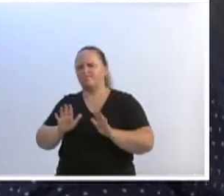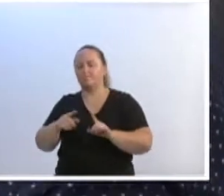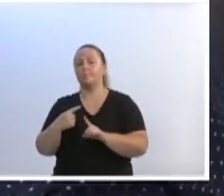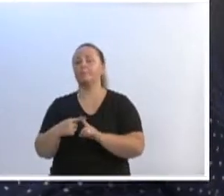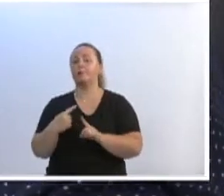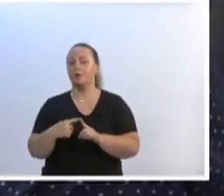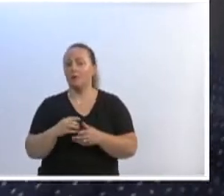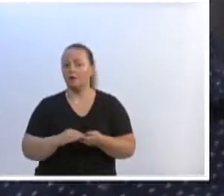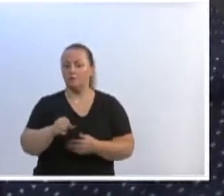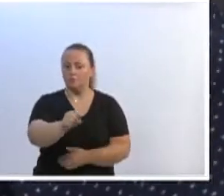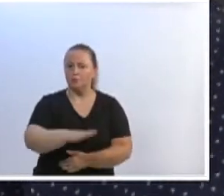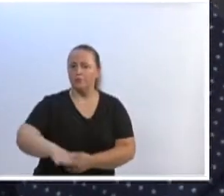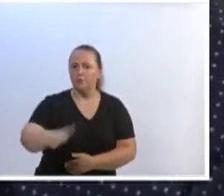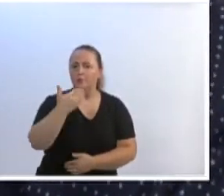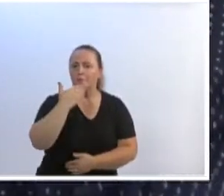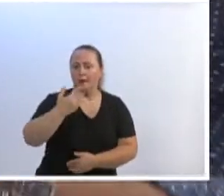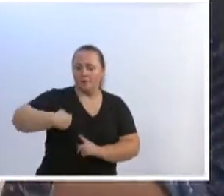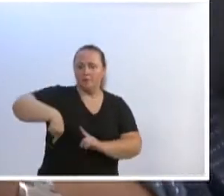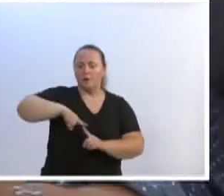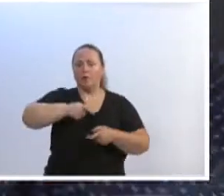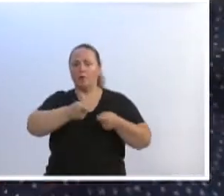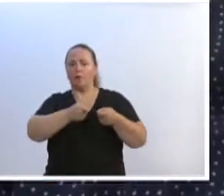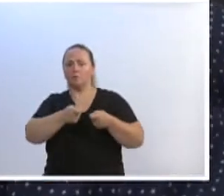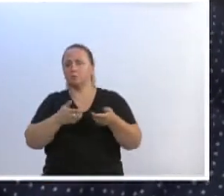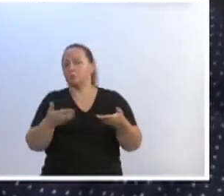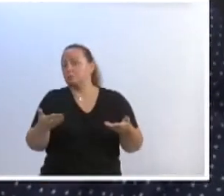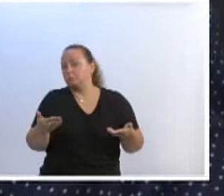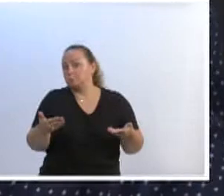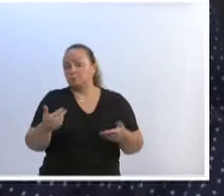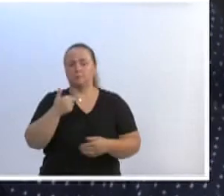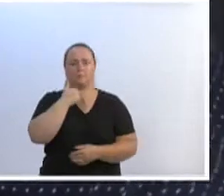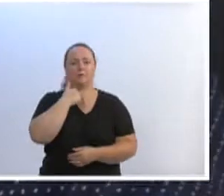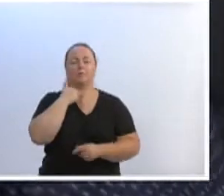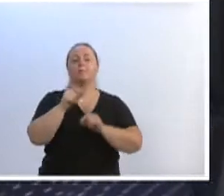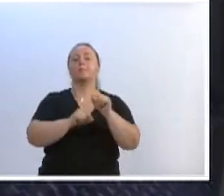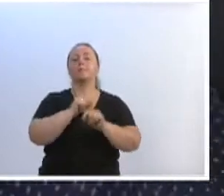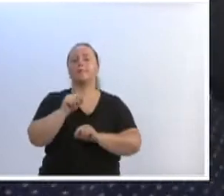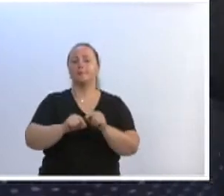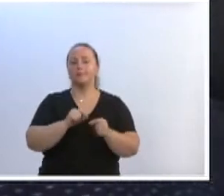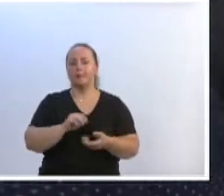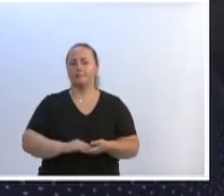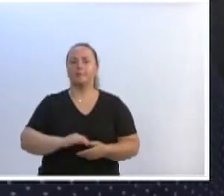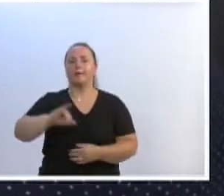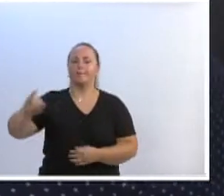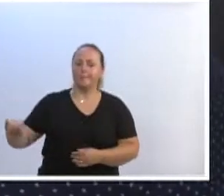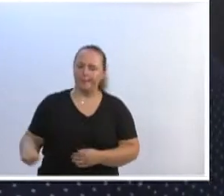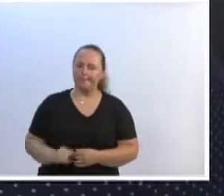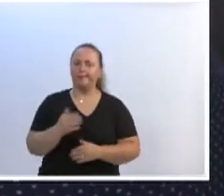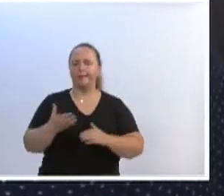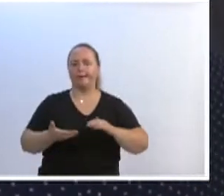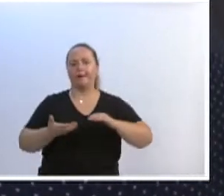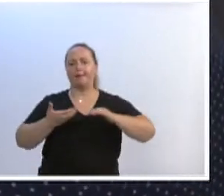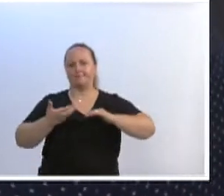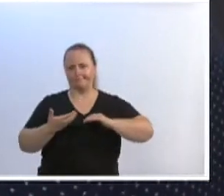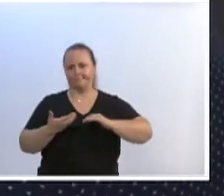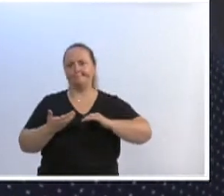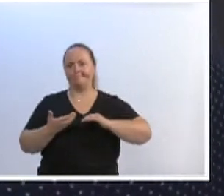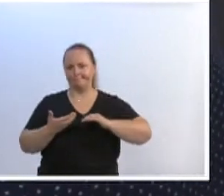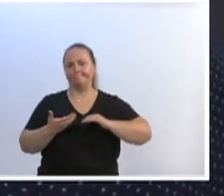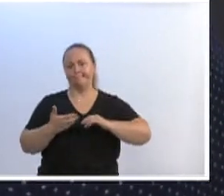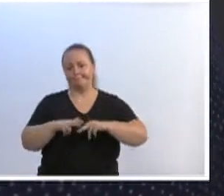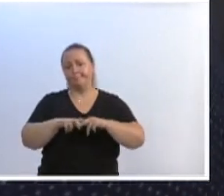que nós economizamos, para não ter essa carteirinha. E aí não podemos fazer uso dentro das instalações do Congresso, em função